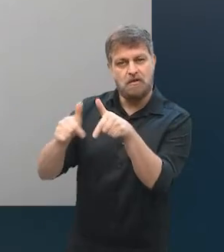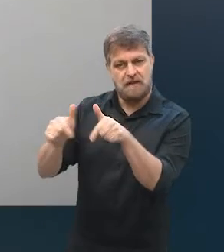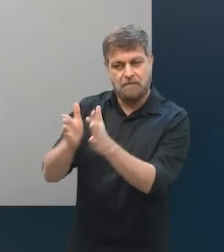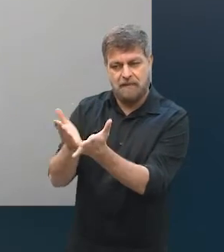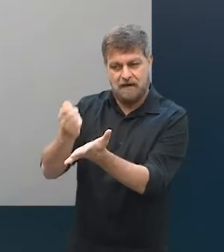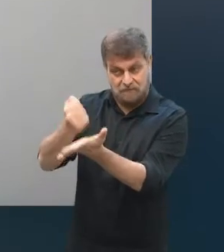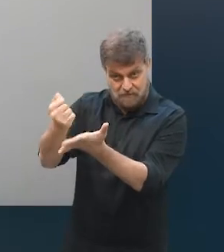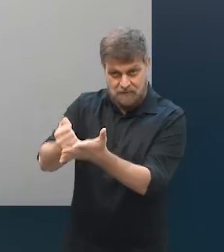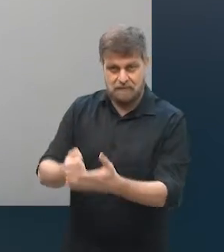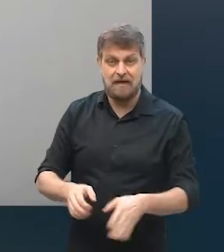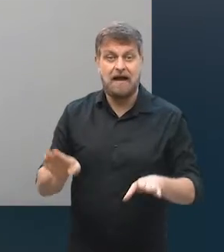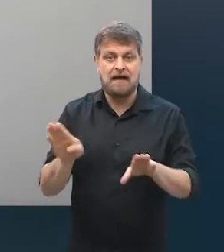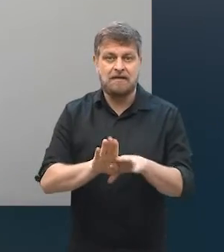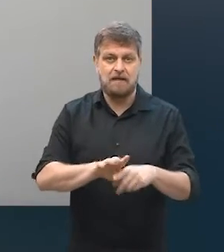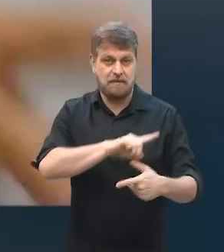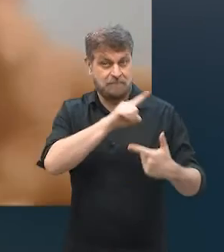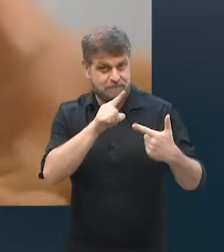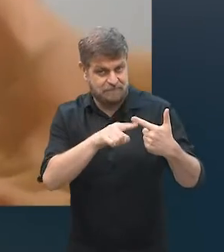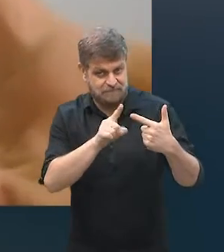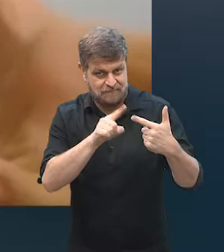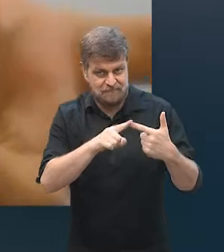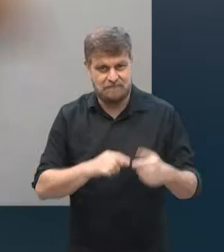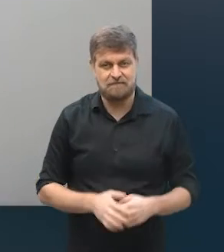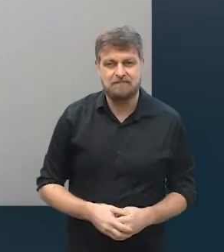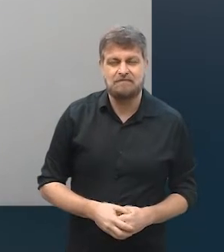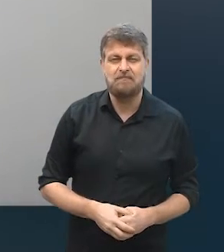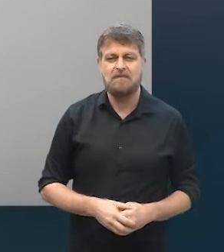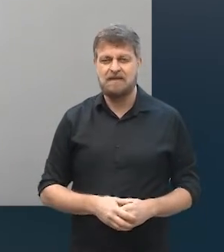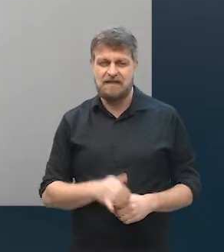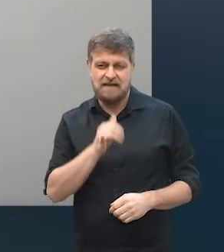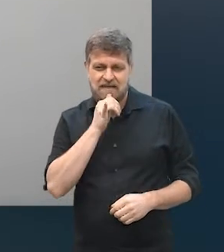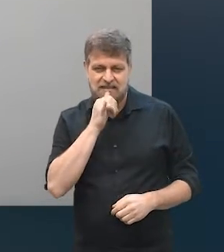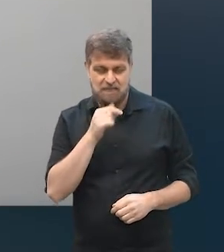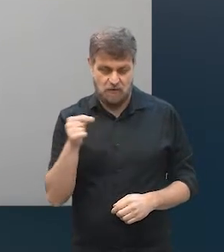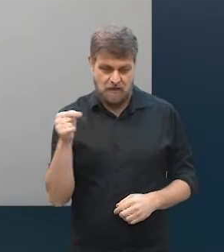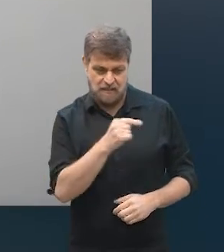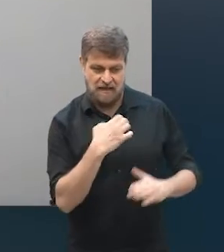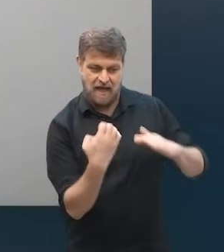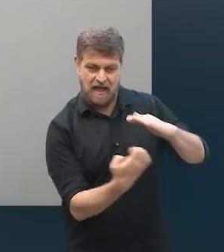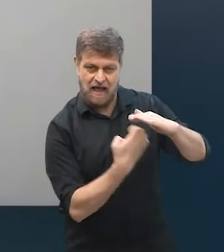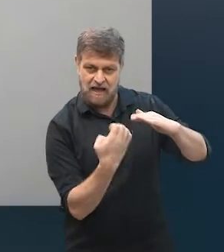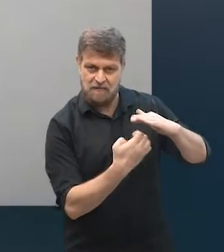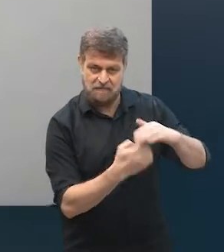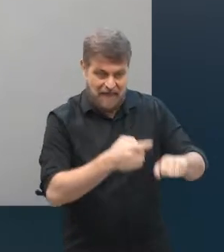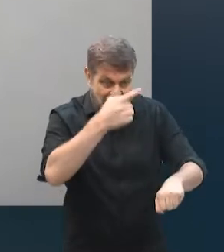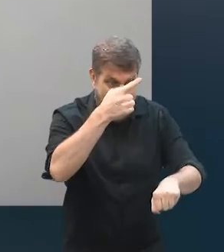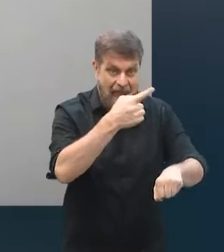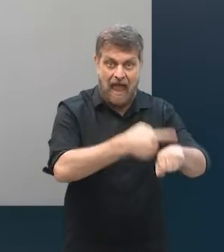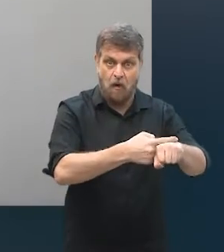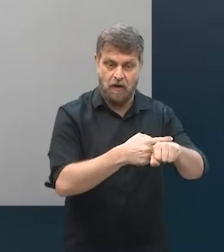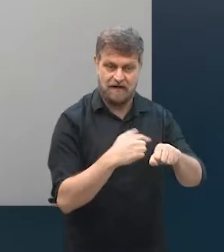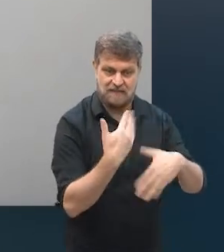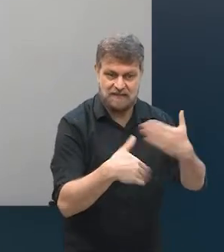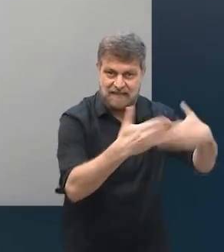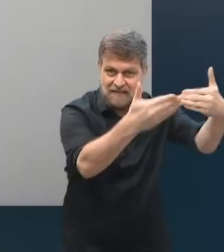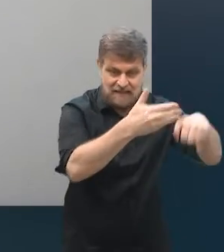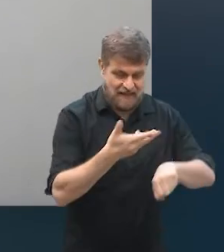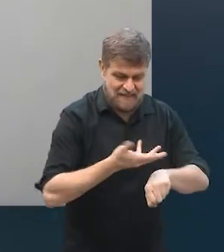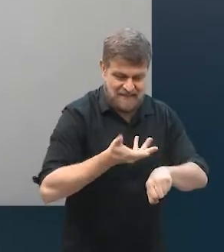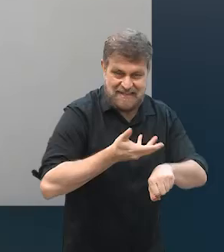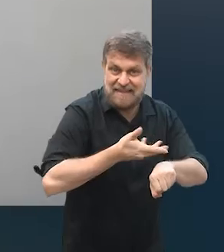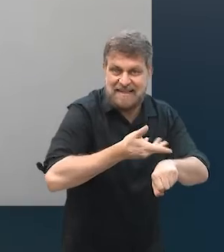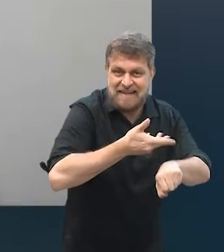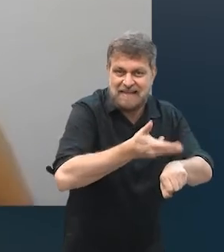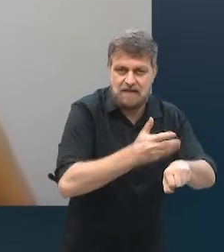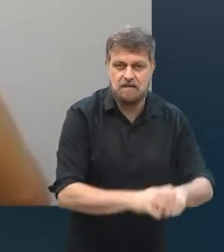Depende também do momento no próprio empreendimento, então, será que o empreendimento já está no momento de crescimento acelerado,